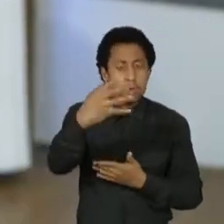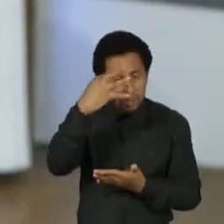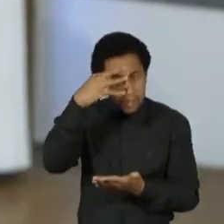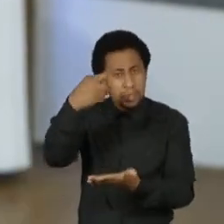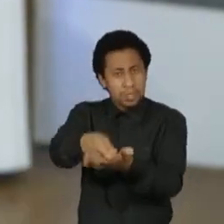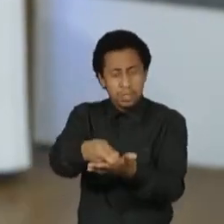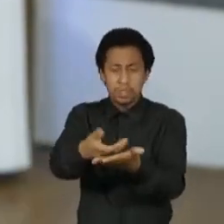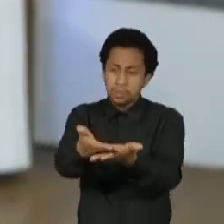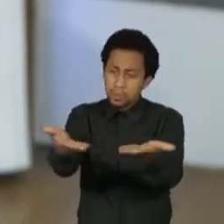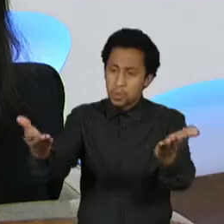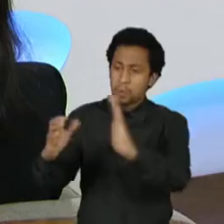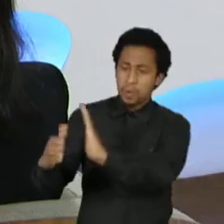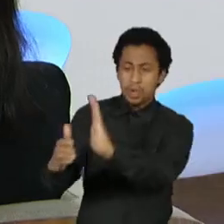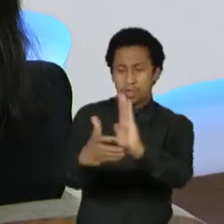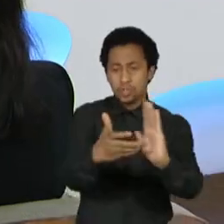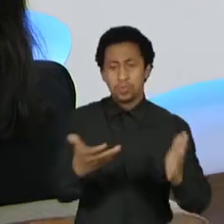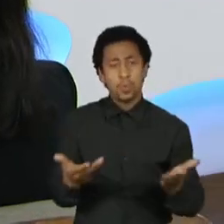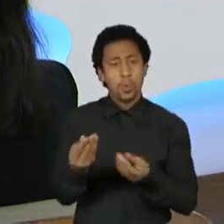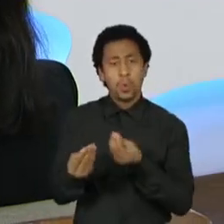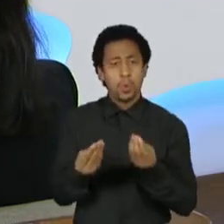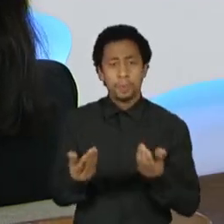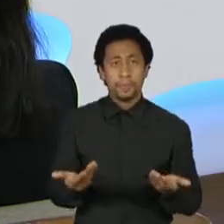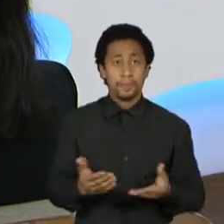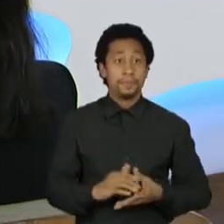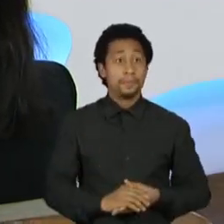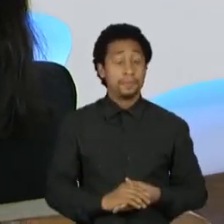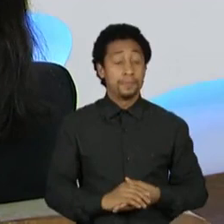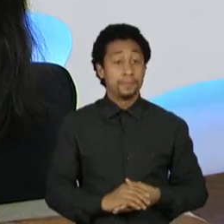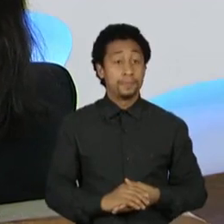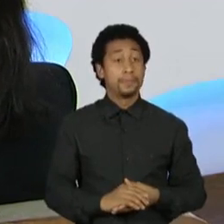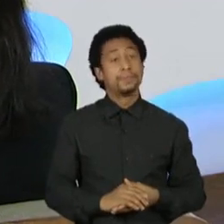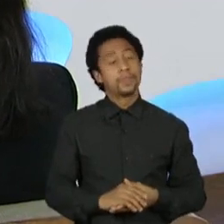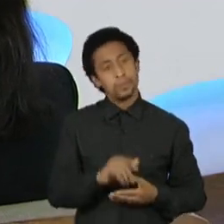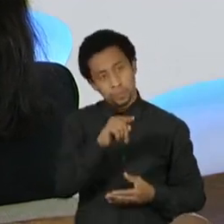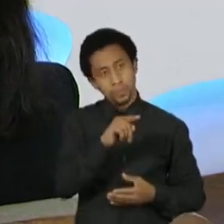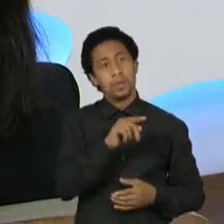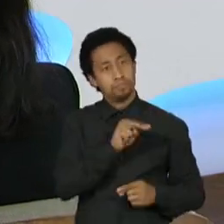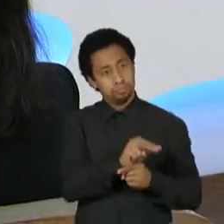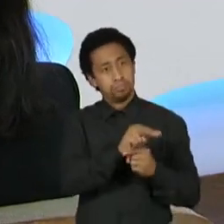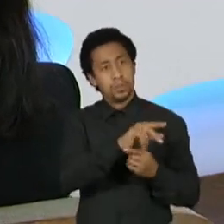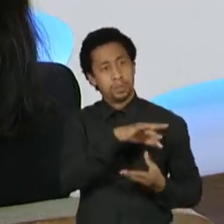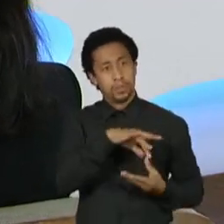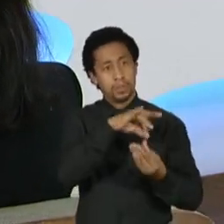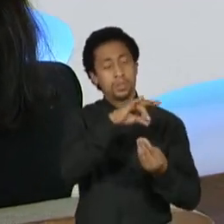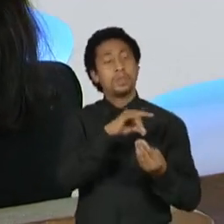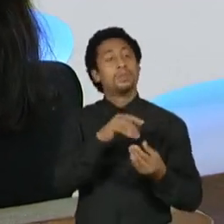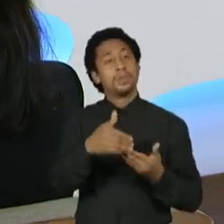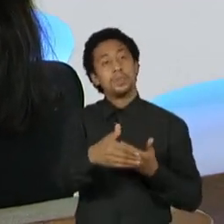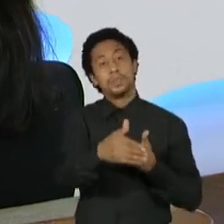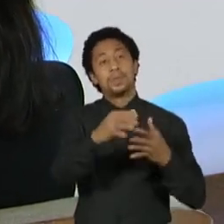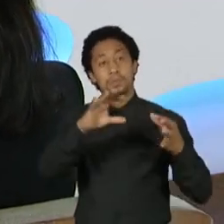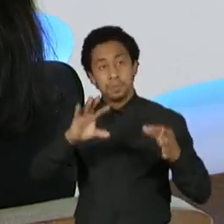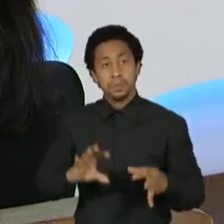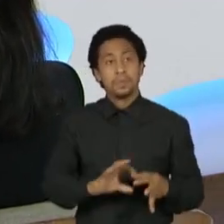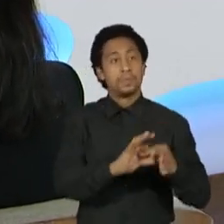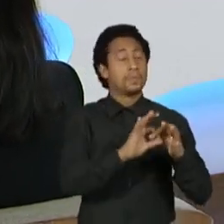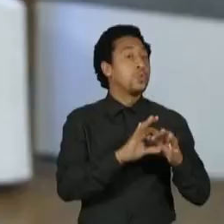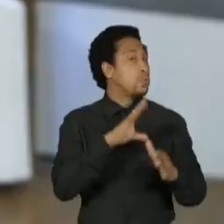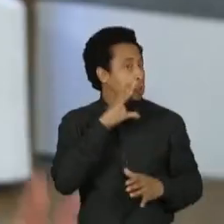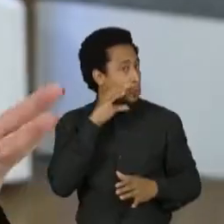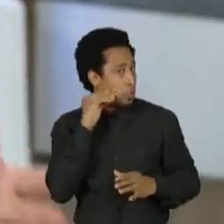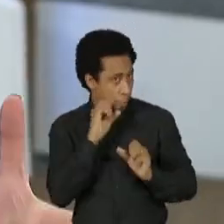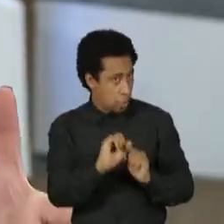democrático. Se a sua candidatura também representa o centro democrático, quais são os entraves para convergir em uma aliança com o candidato Ciro Gomes?